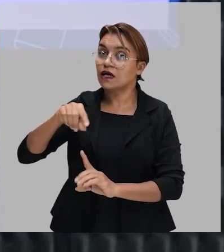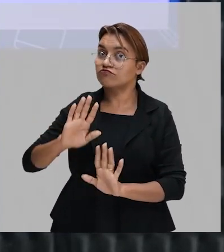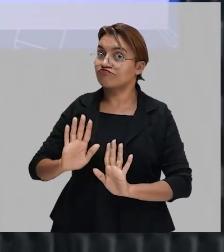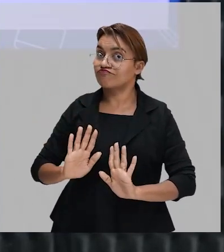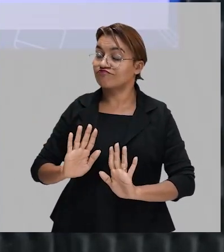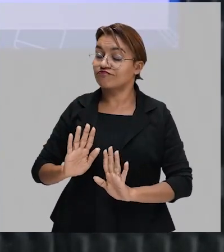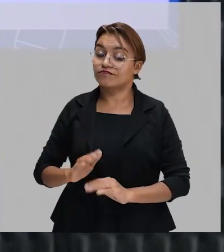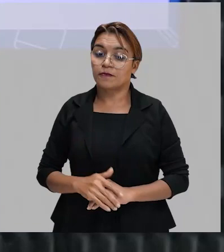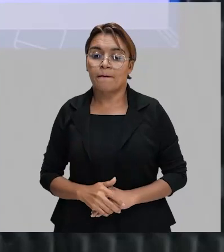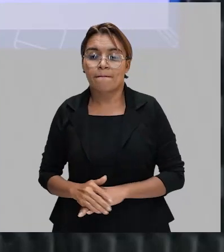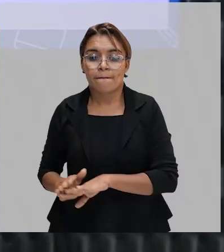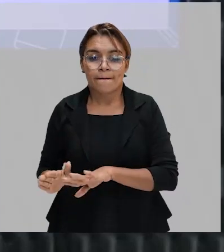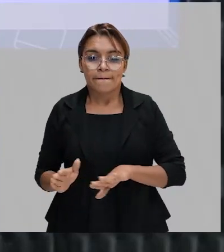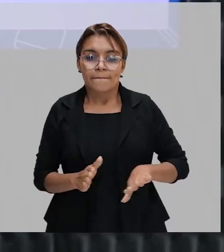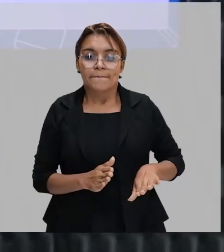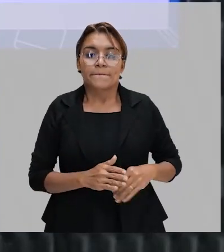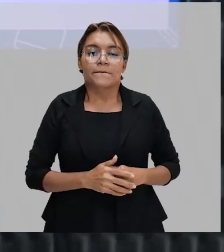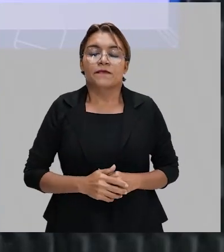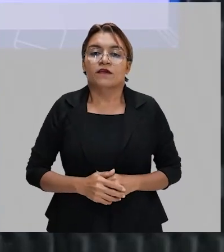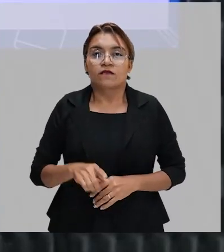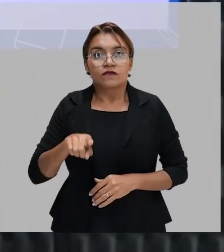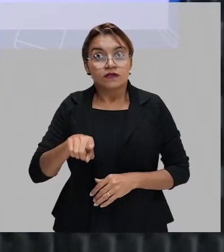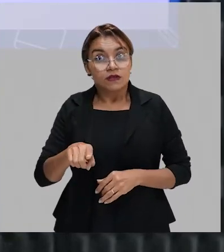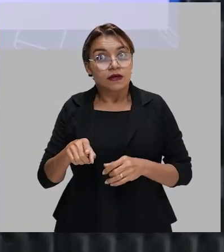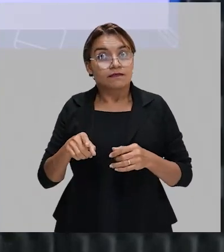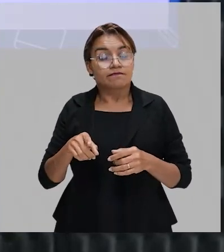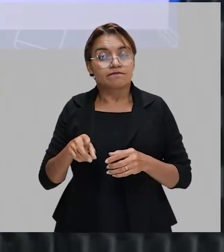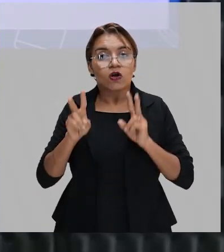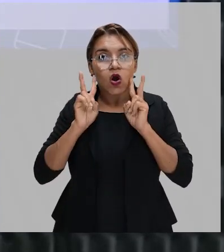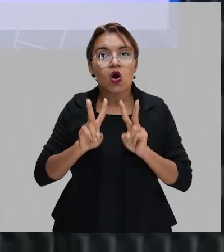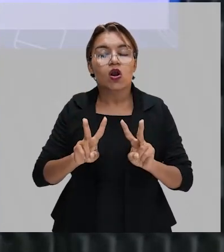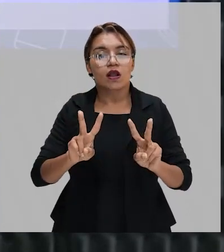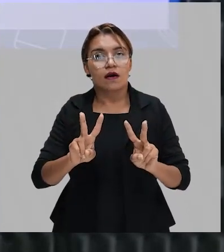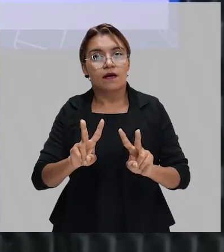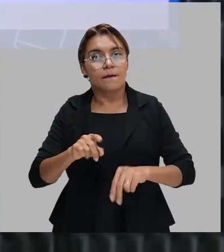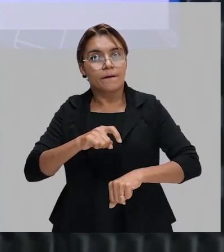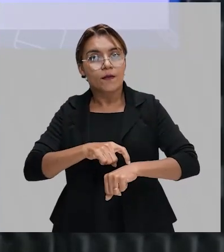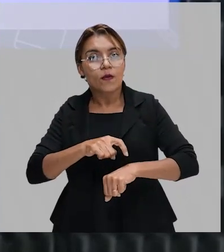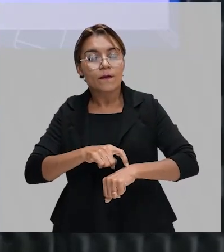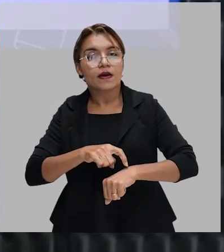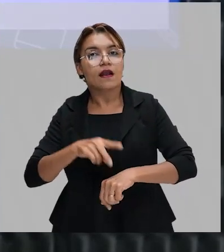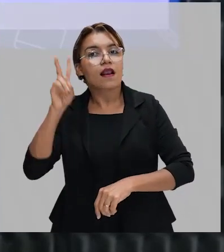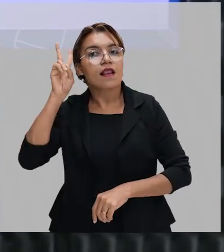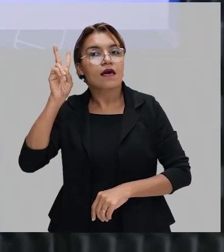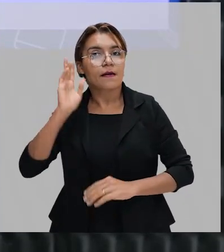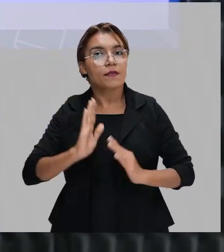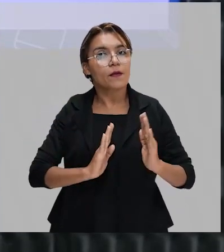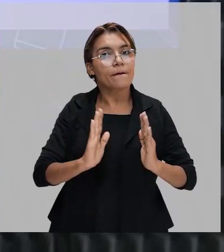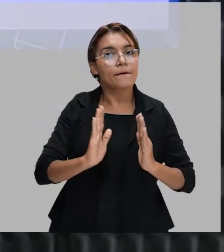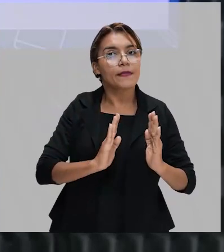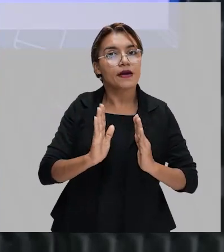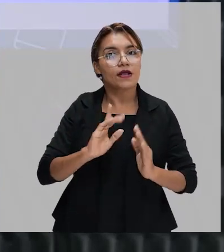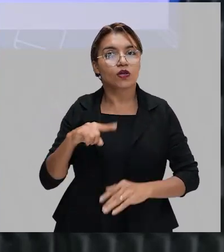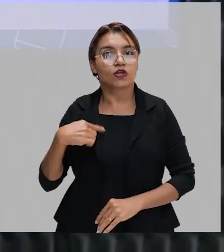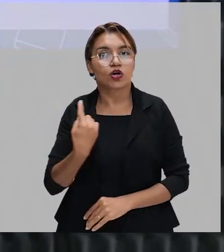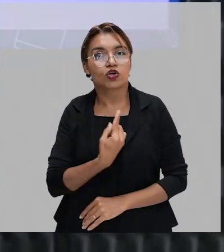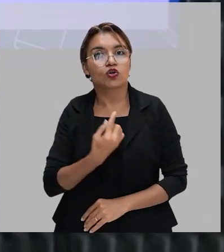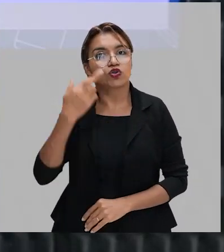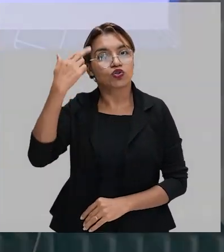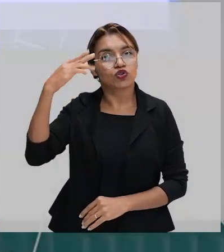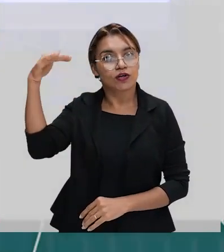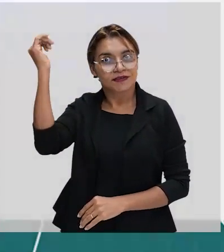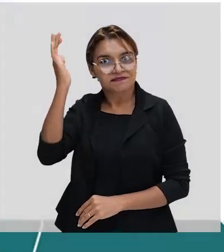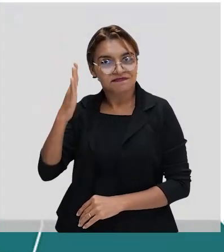você olhar esses momentos aqui, você vai lembrar do período da nossa história, né? Da história brasileira, tá bom?